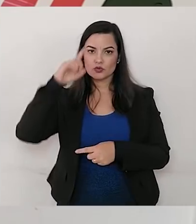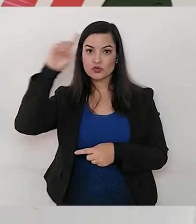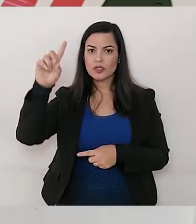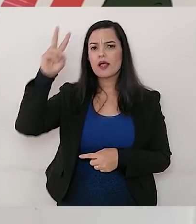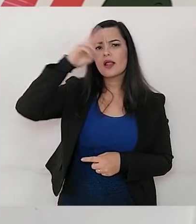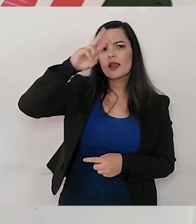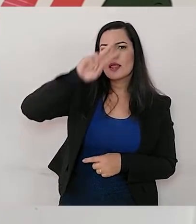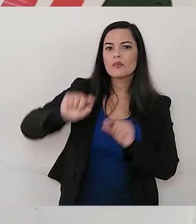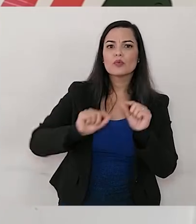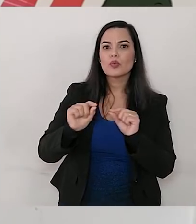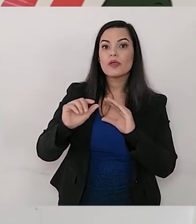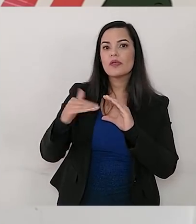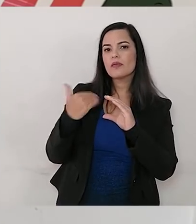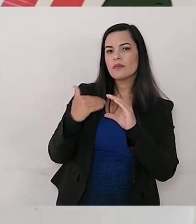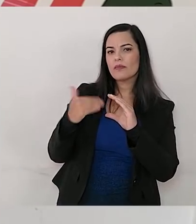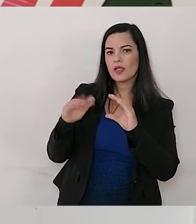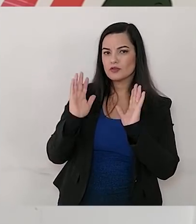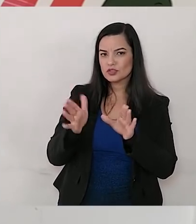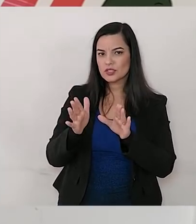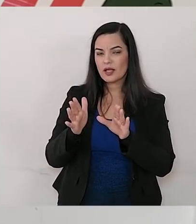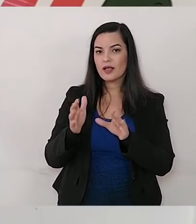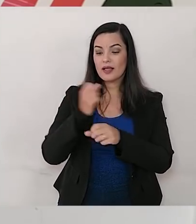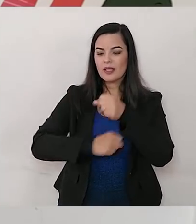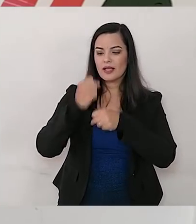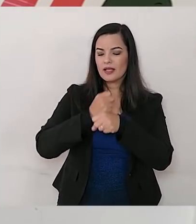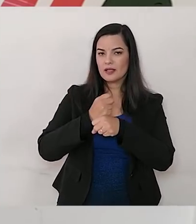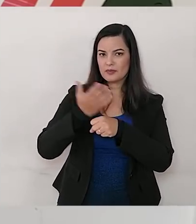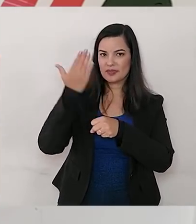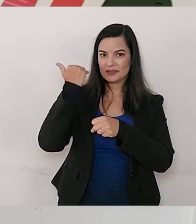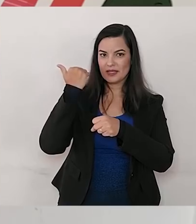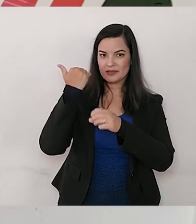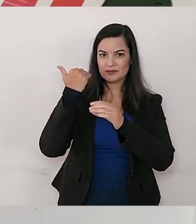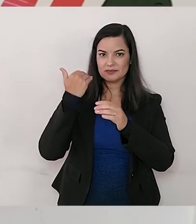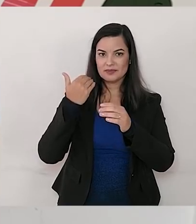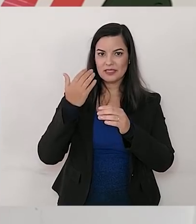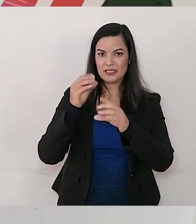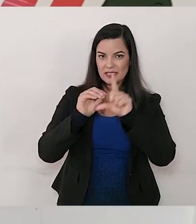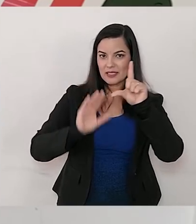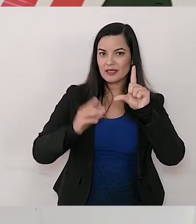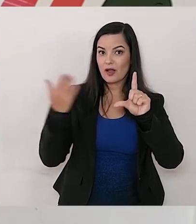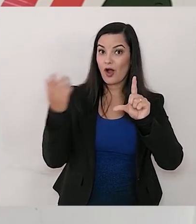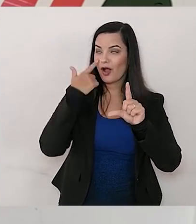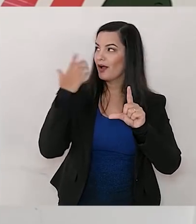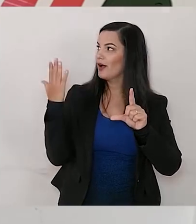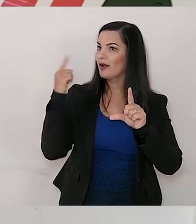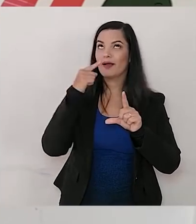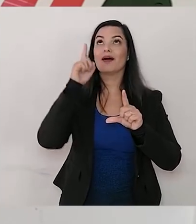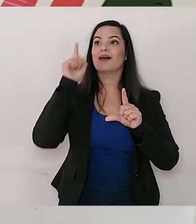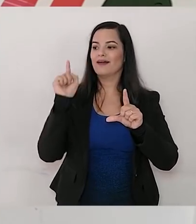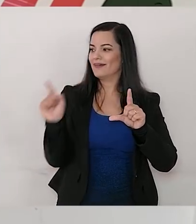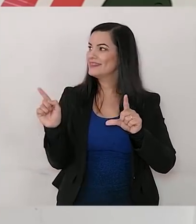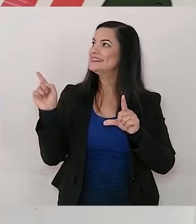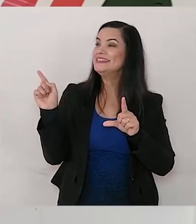vocês lembram aquele e-mail que eu compartilhei com vocês o ano passado? esse que está aparecendo aqui na tela, ou aqui,